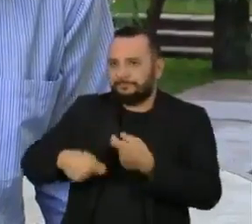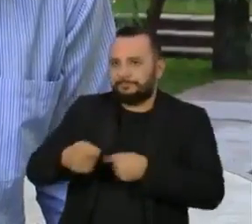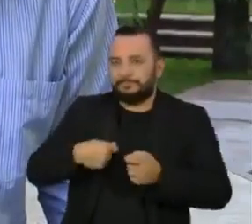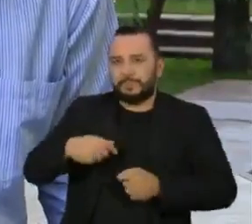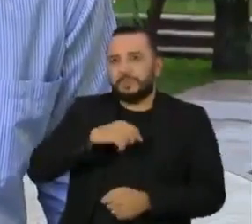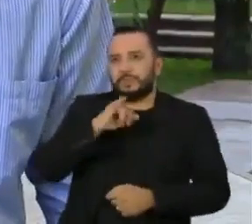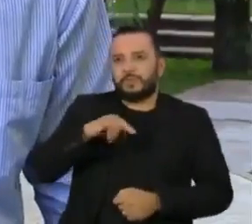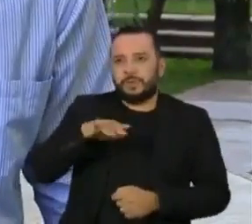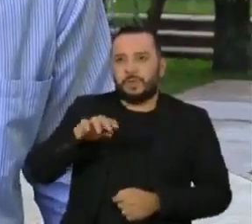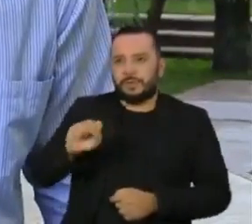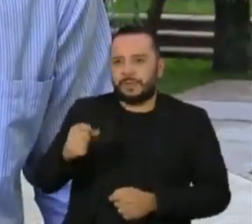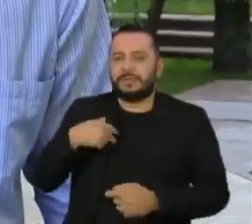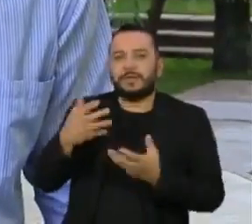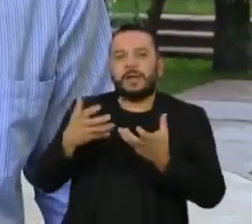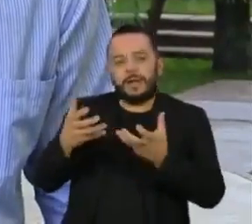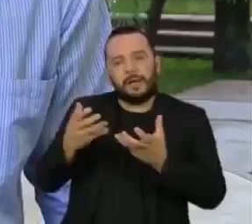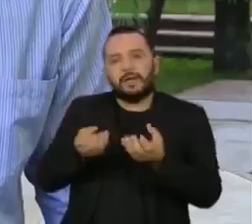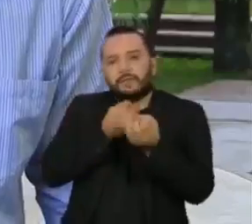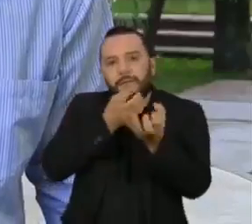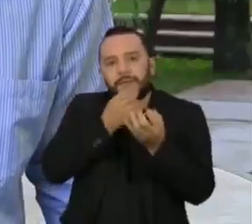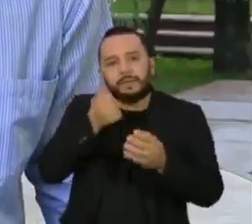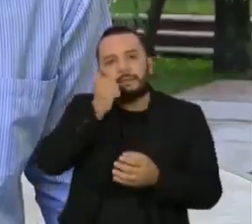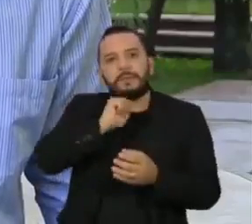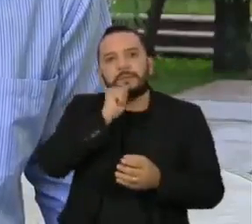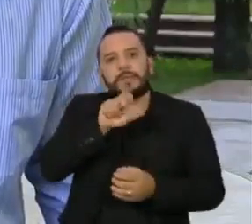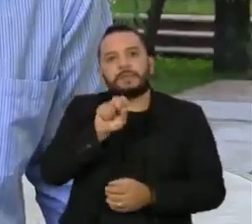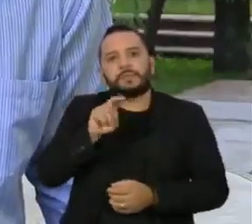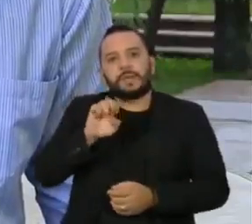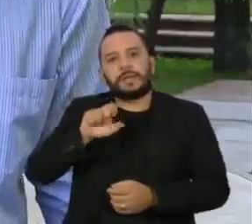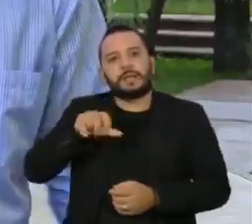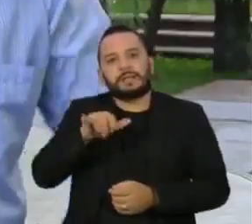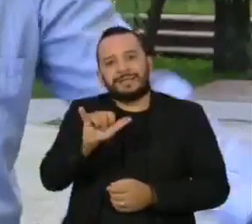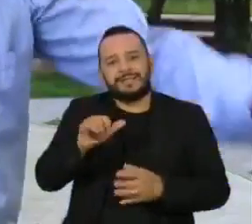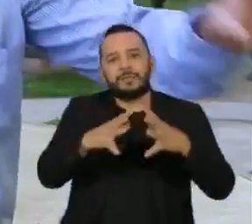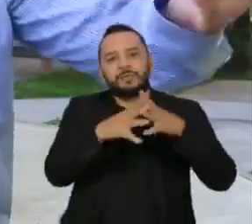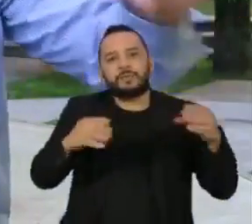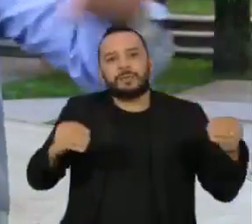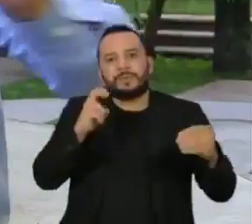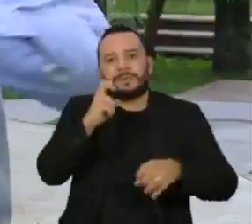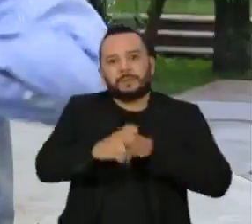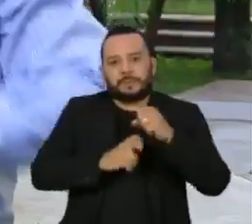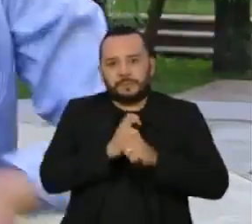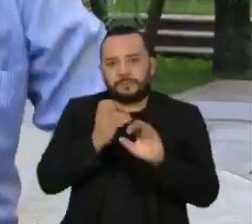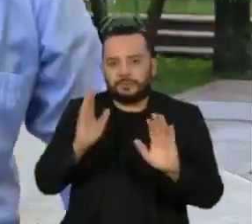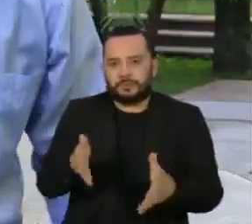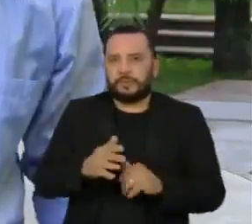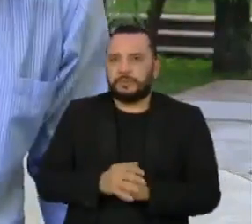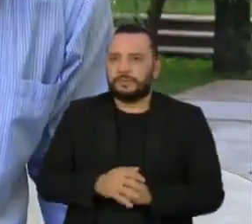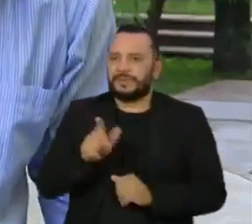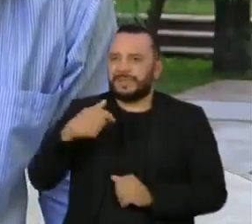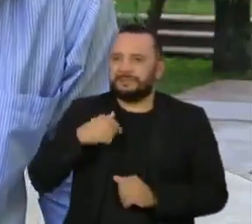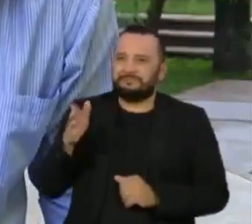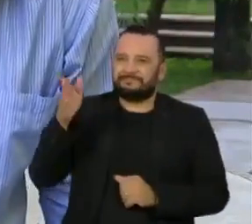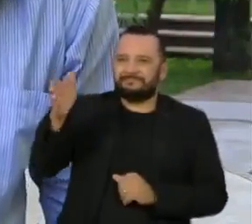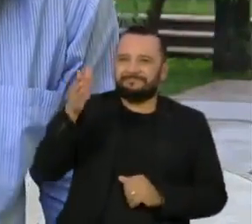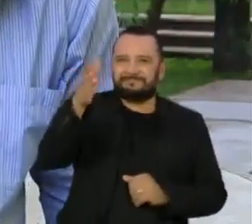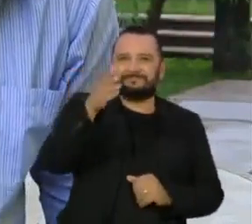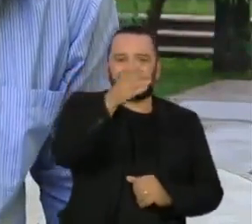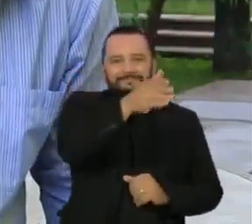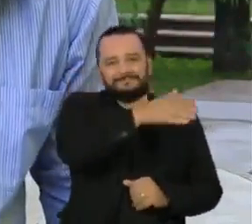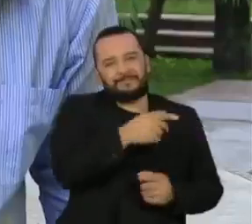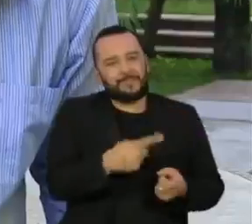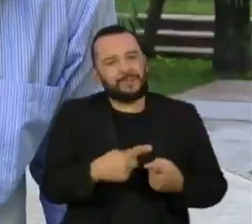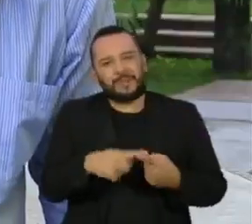Jones Martins busca informações sobre a mãe, Sueli de Oliveira, há cinco anos. Você passa de lugares em lugares porque a gente não tem um